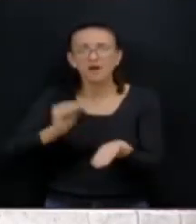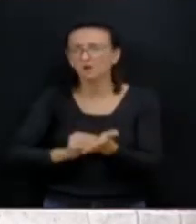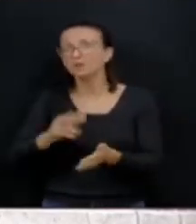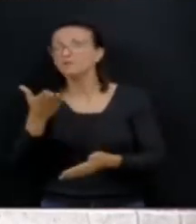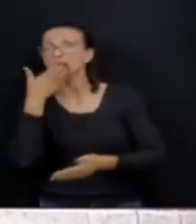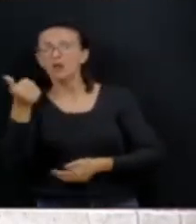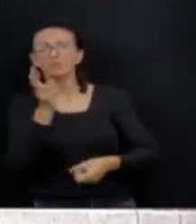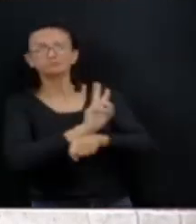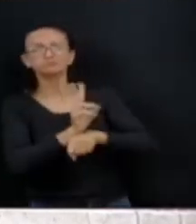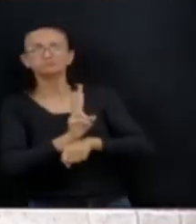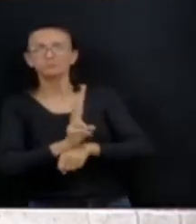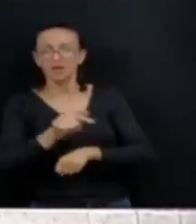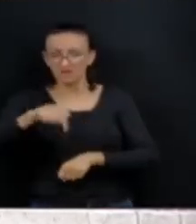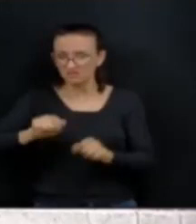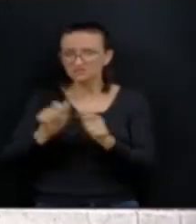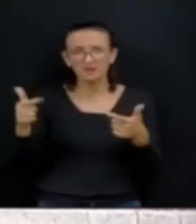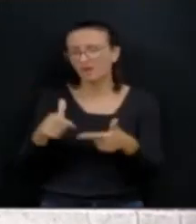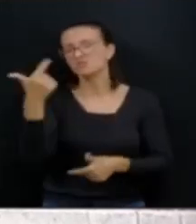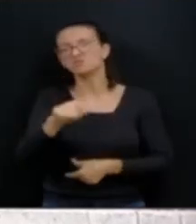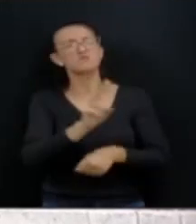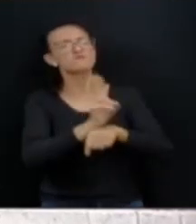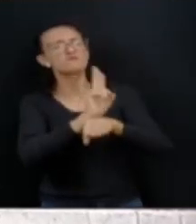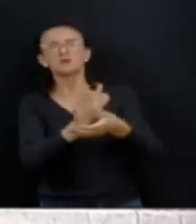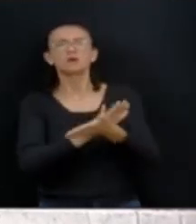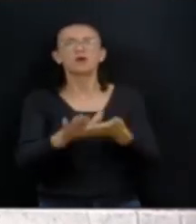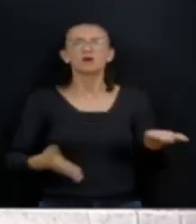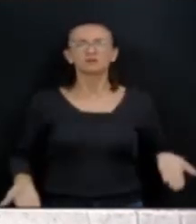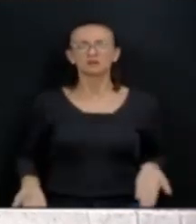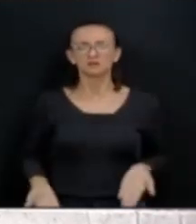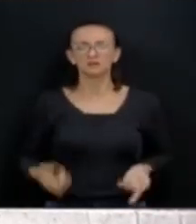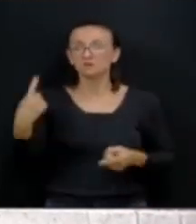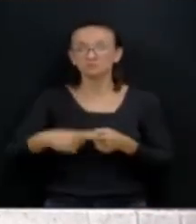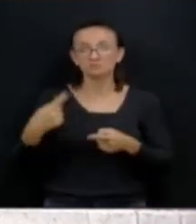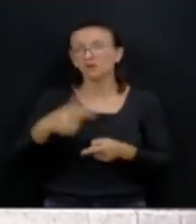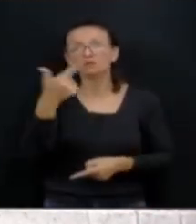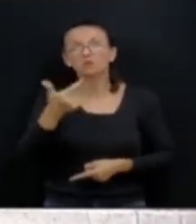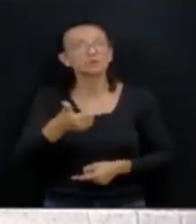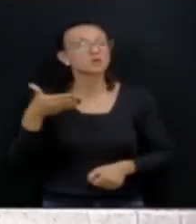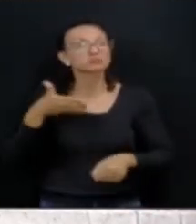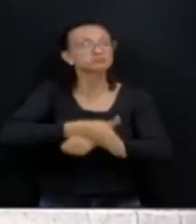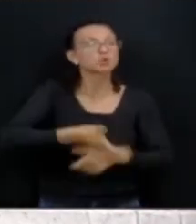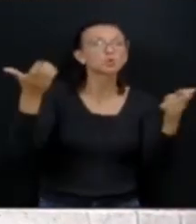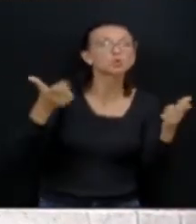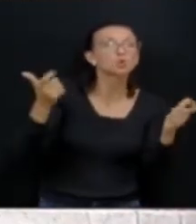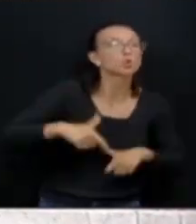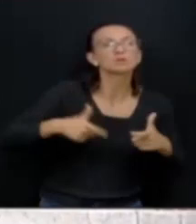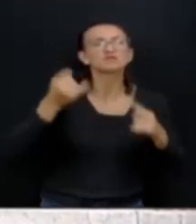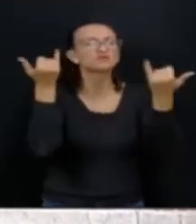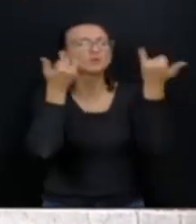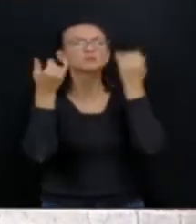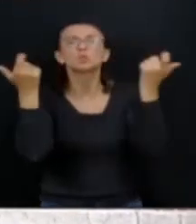fiscalização. A Assembleia não está fiscalizando. Tudo porque não tem acesso à informação. Quem são os